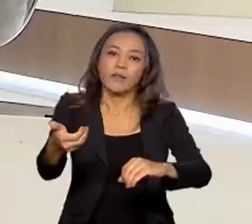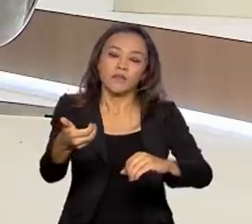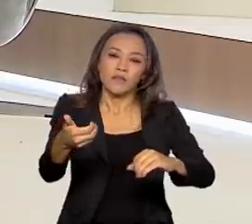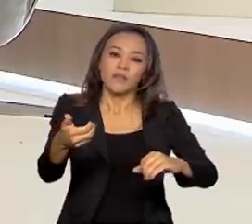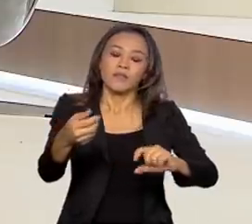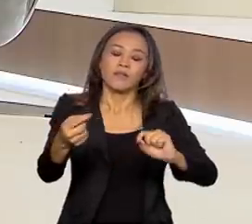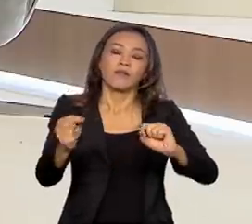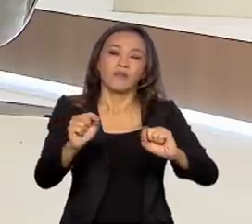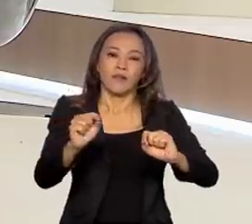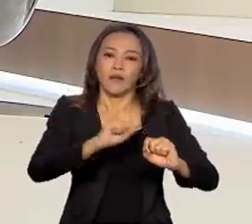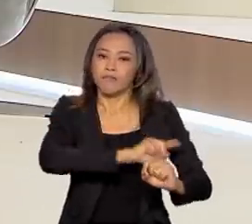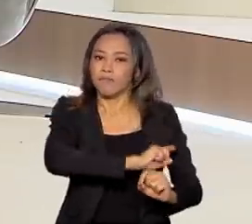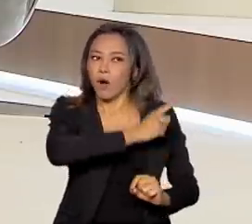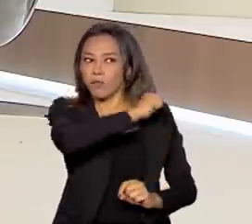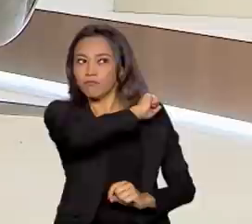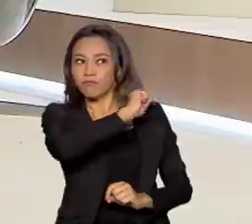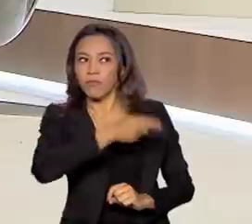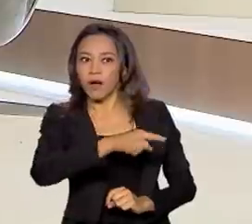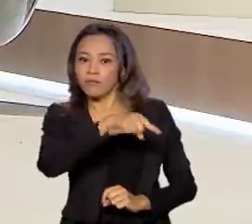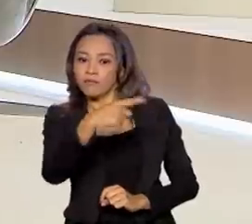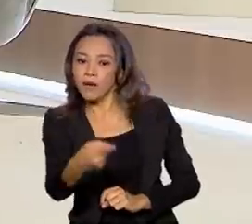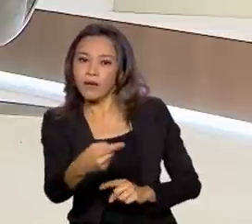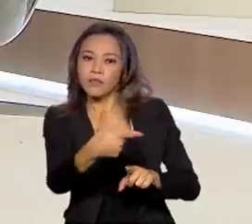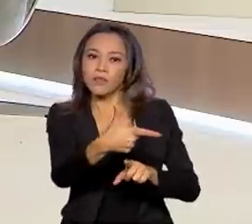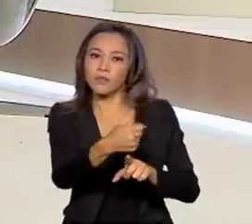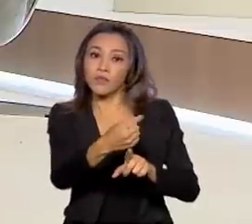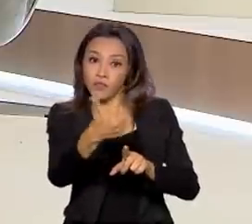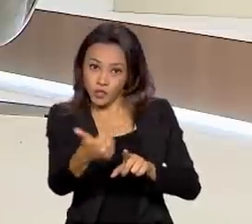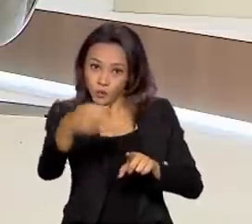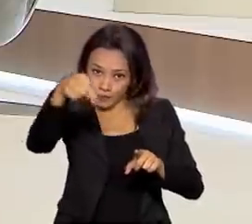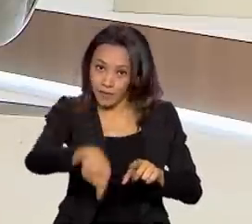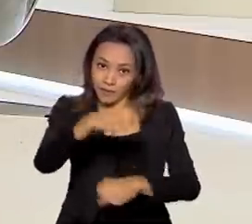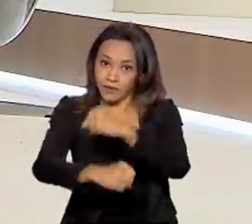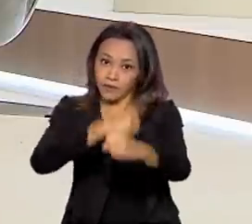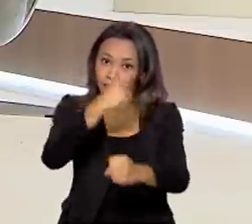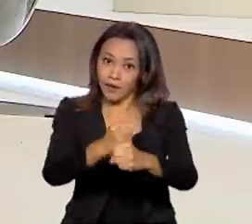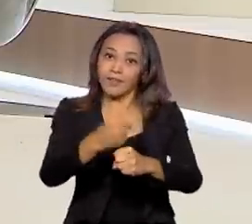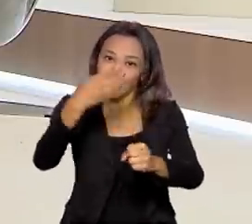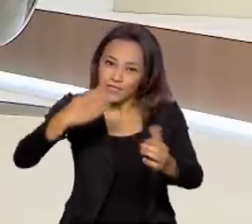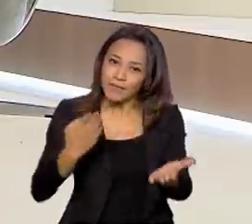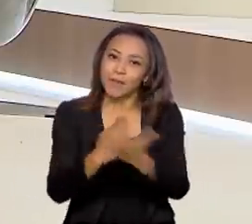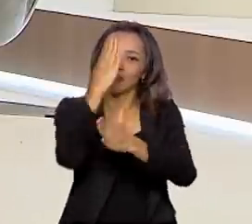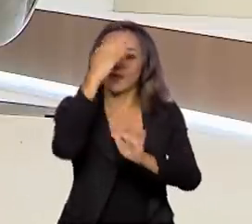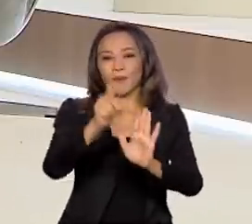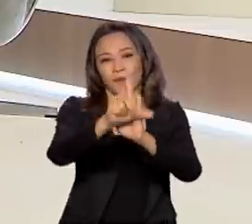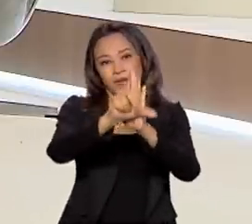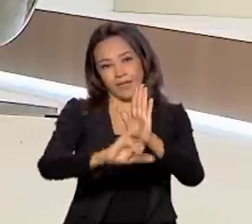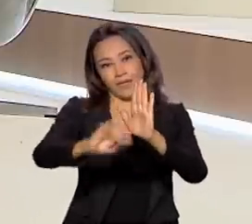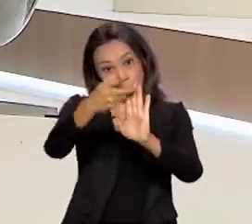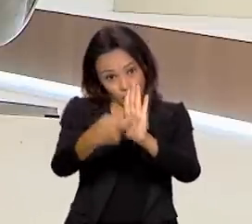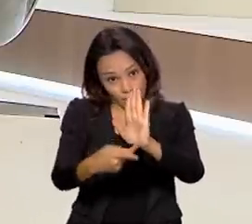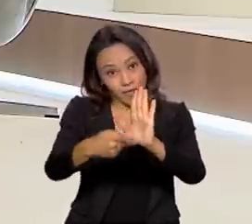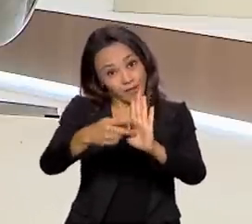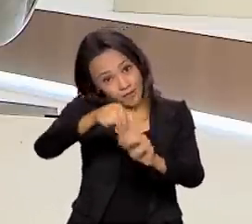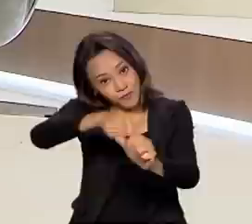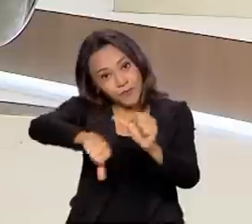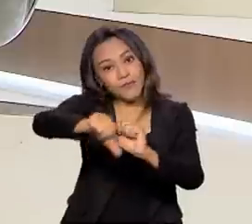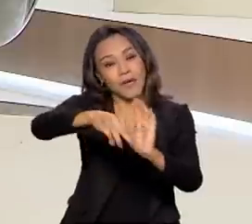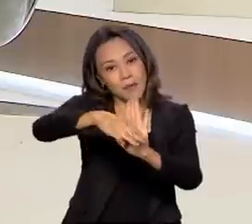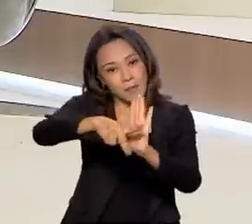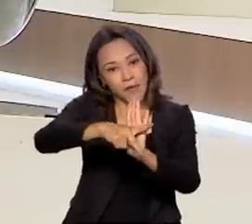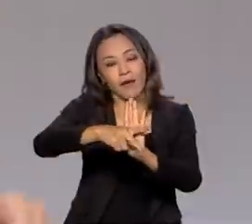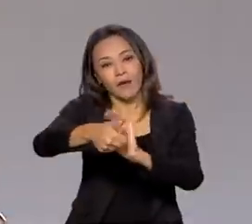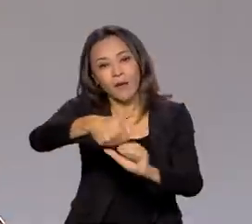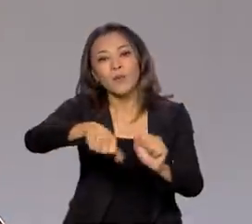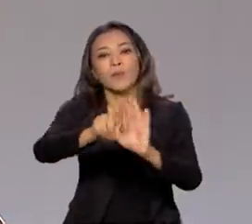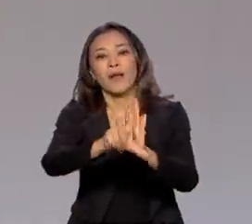2021, nesse ano em que estamos, foi sancionada o projeto, a conversão da medida provisória em